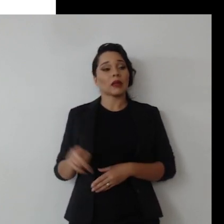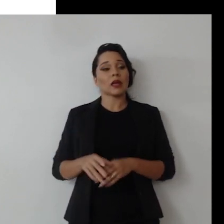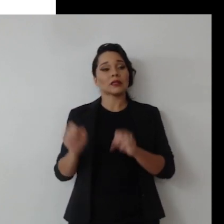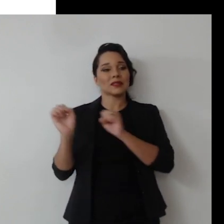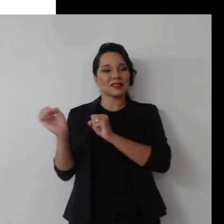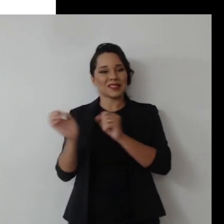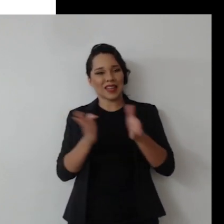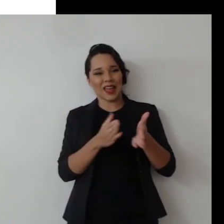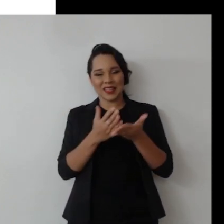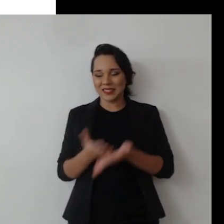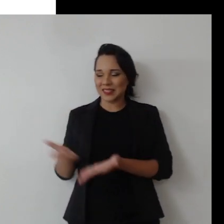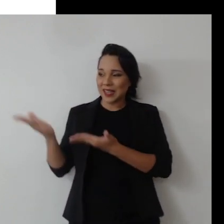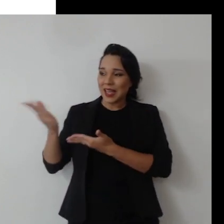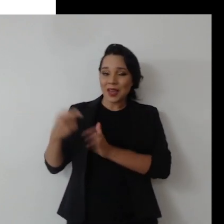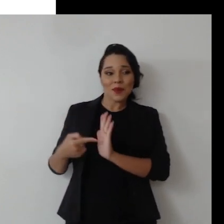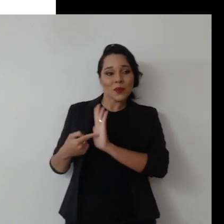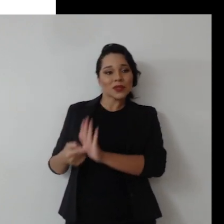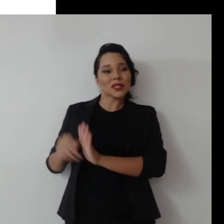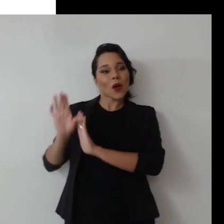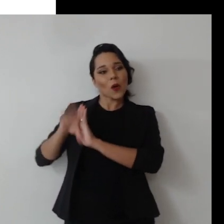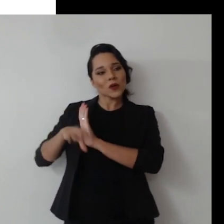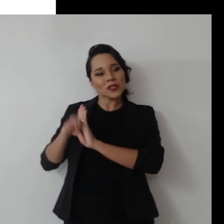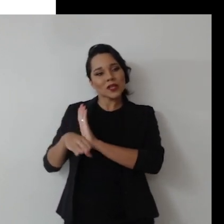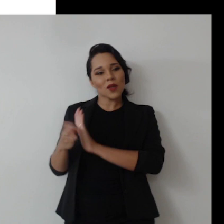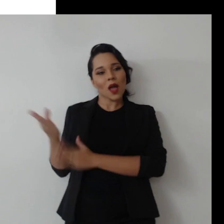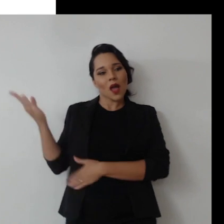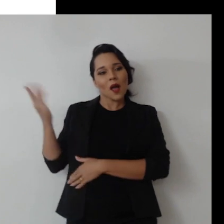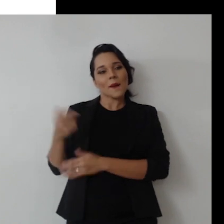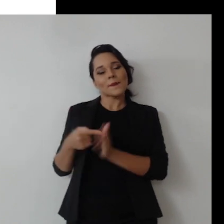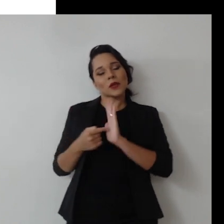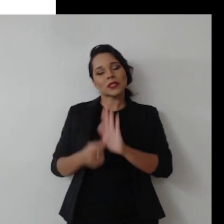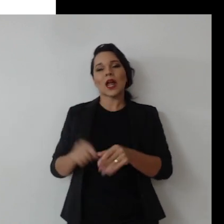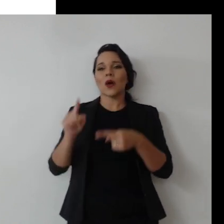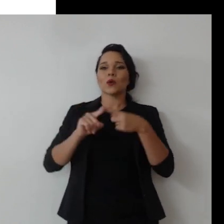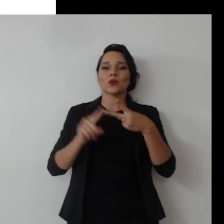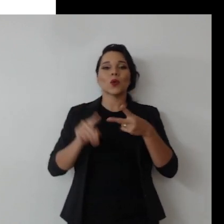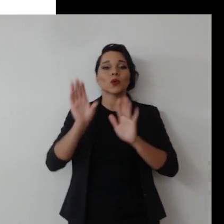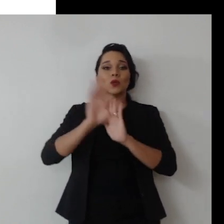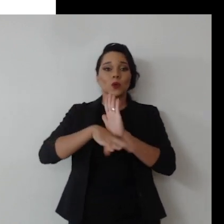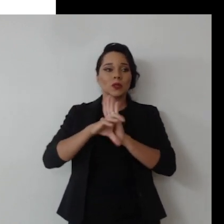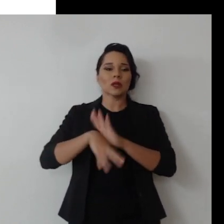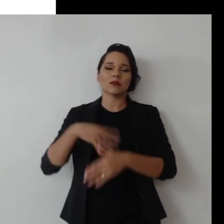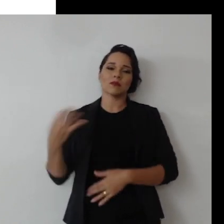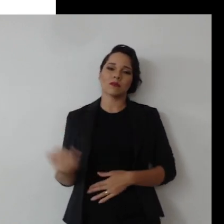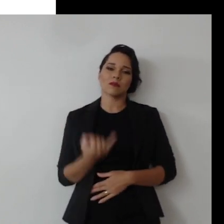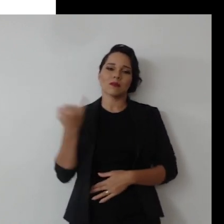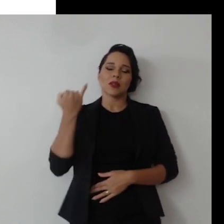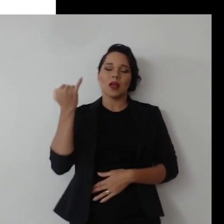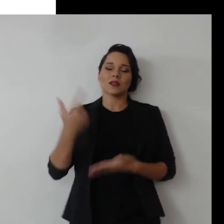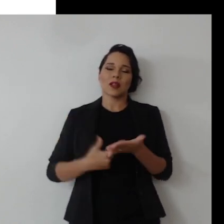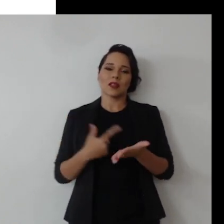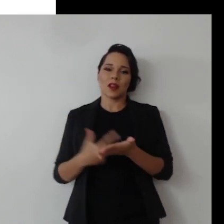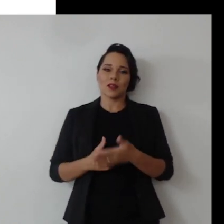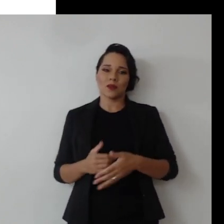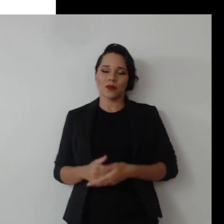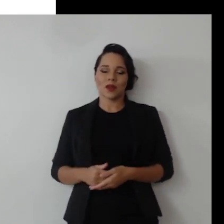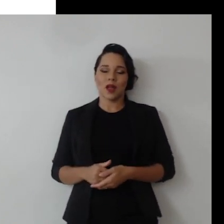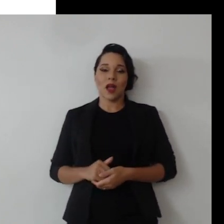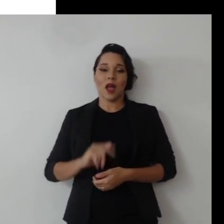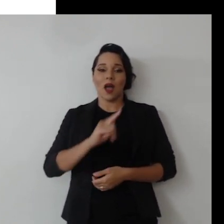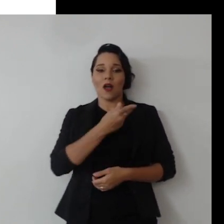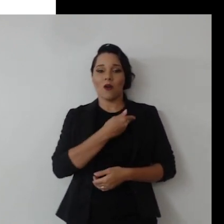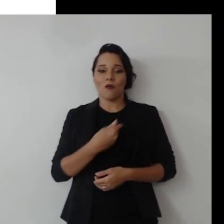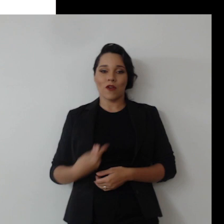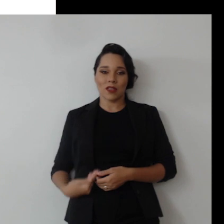esse slide, justamente, é para diferenciar conceitualmente esses dois conceitos tão consagrados na literatura, né? A